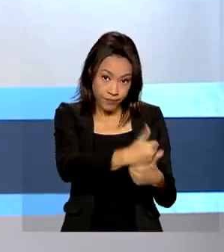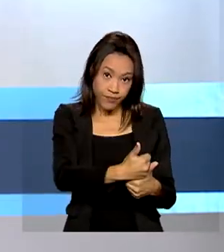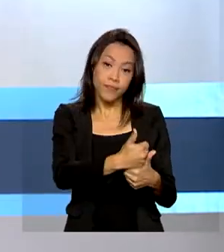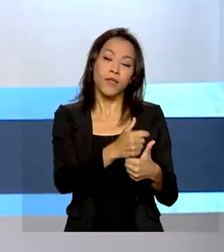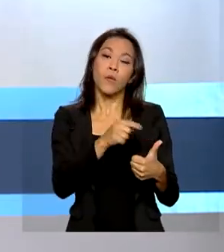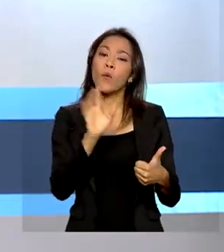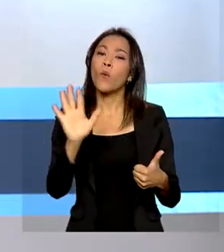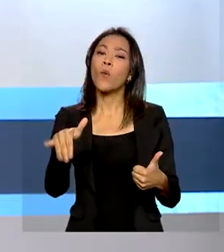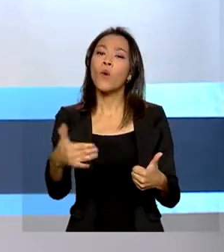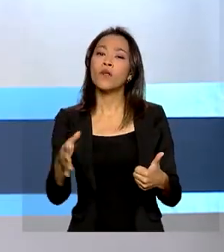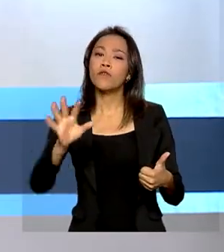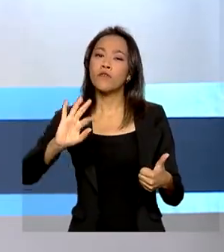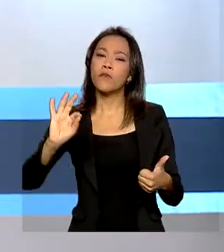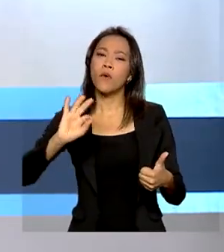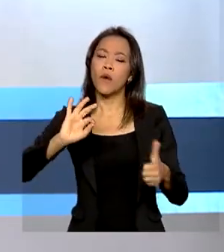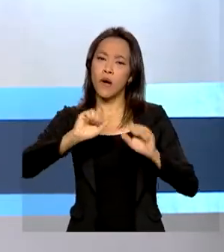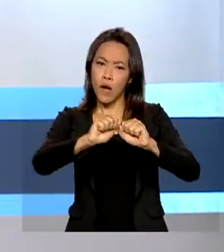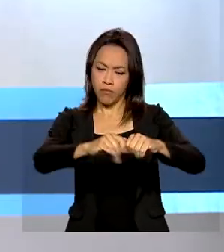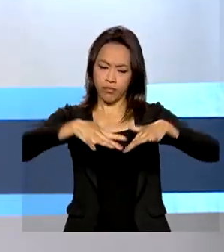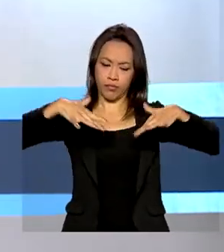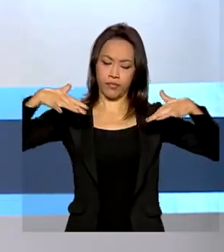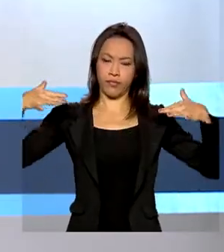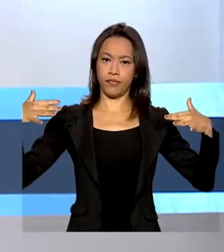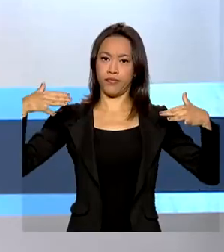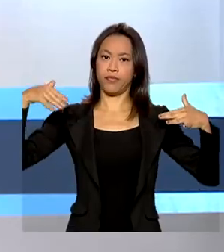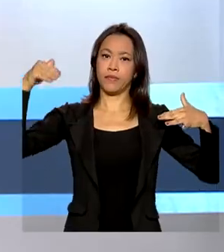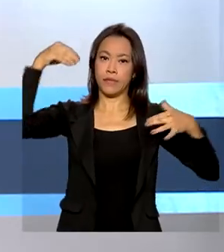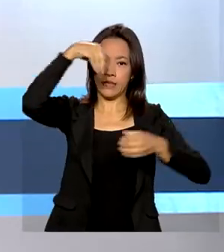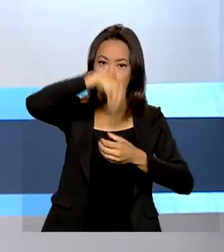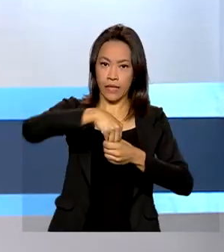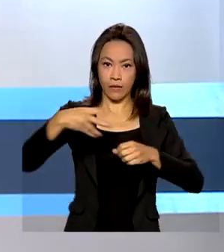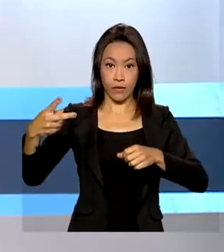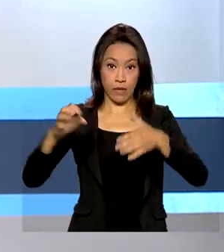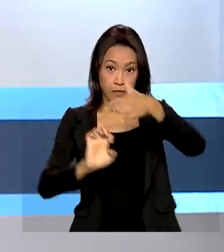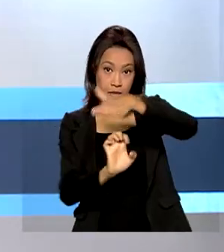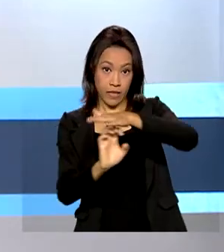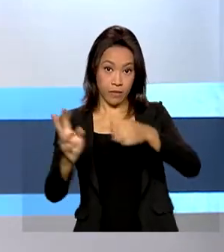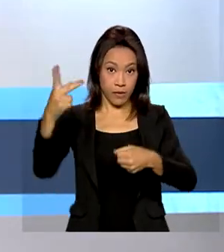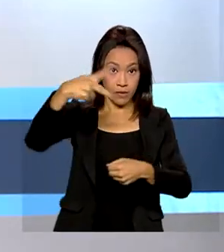confirmação pela Assembleia Geral Ordinária da Petrobras em 13 de abril.